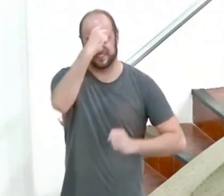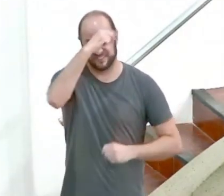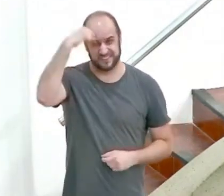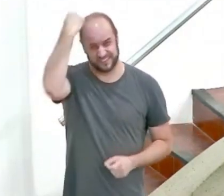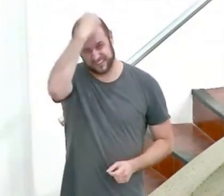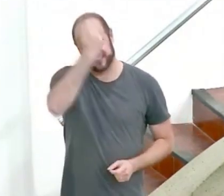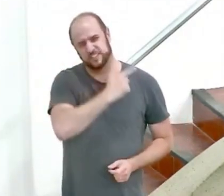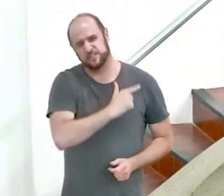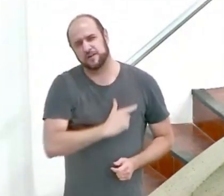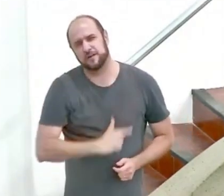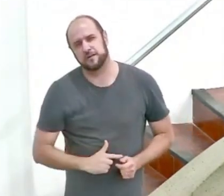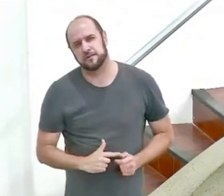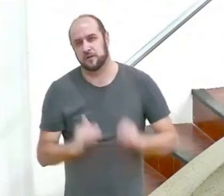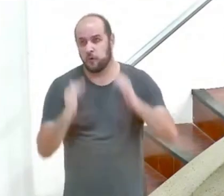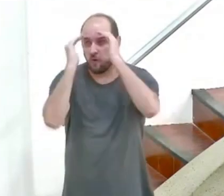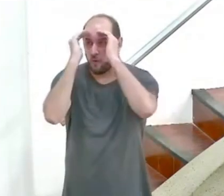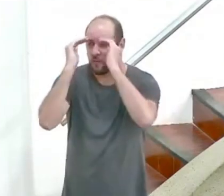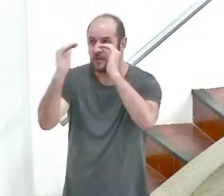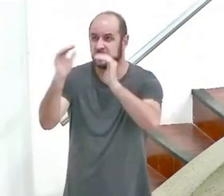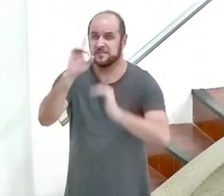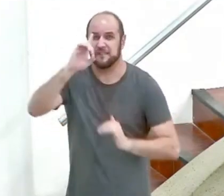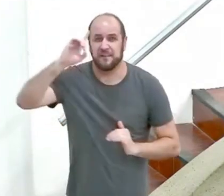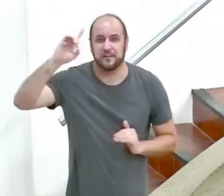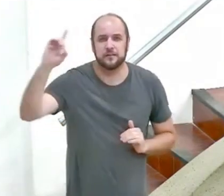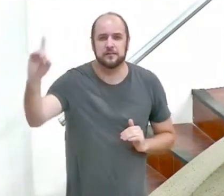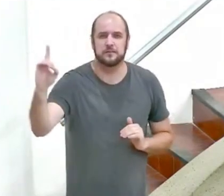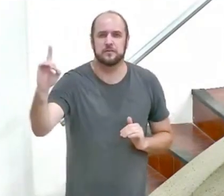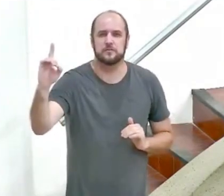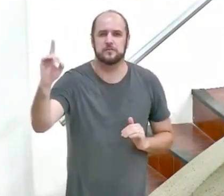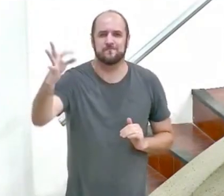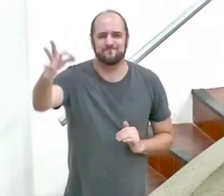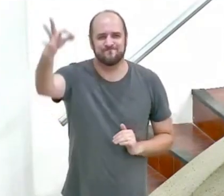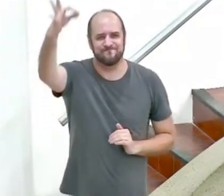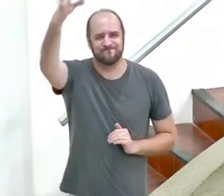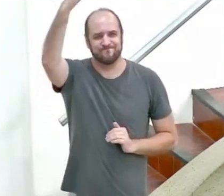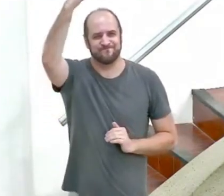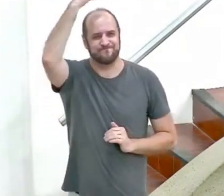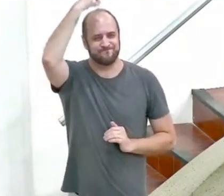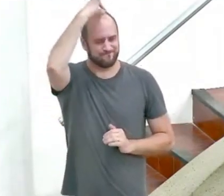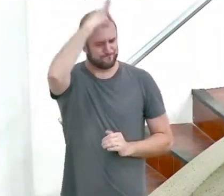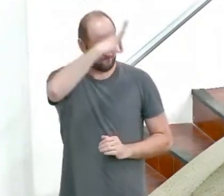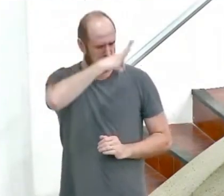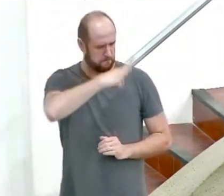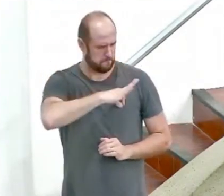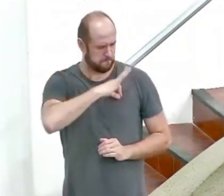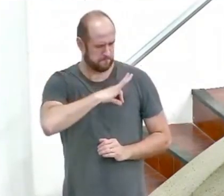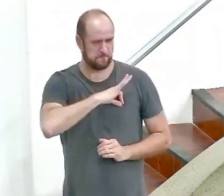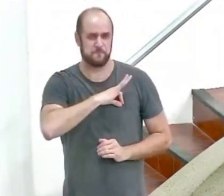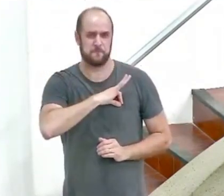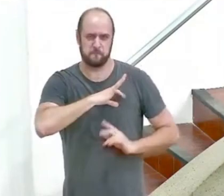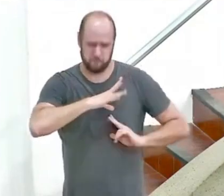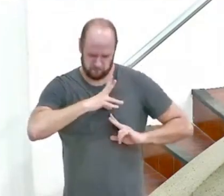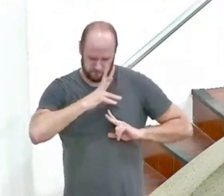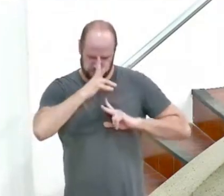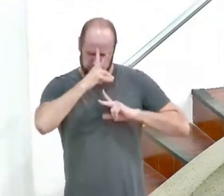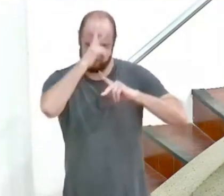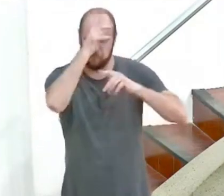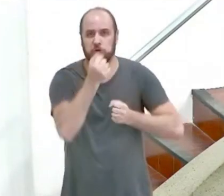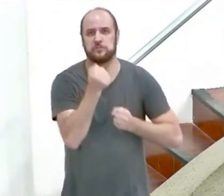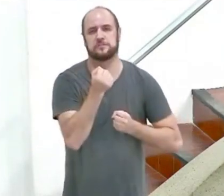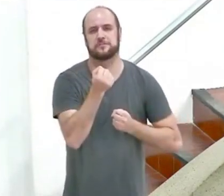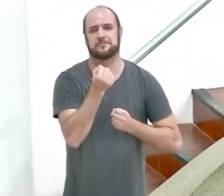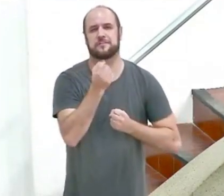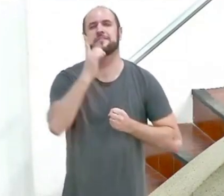para cumprir a palavra de Deus vem do Espírito de Deus que habita em você Deus faz